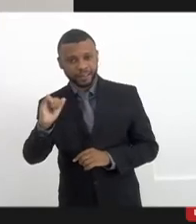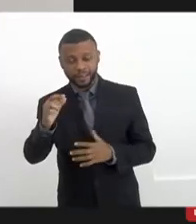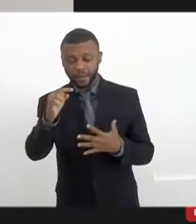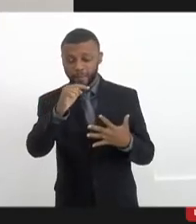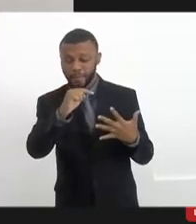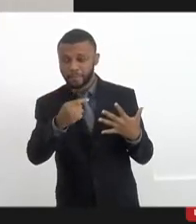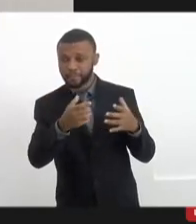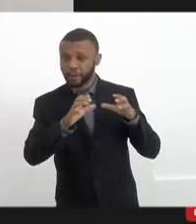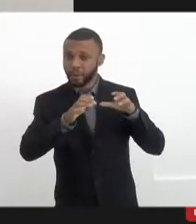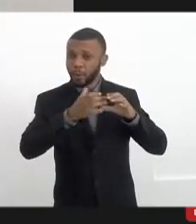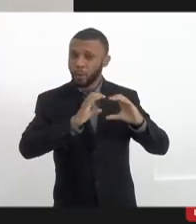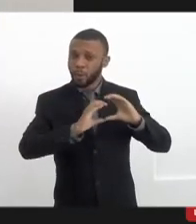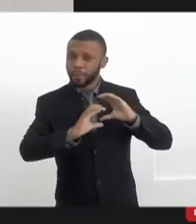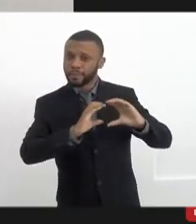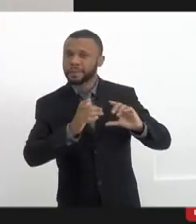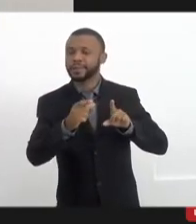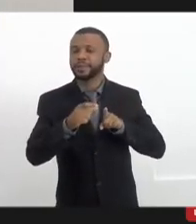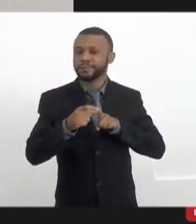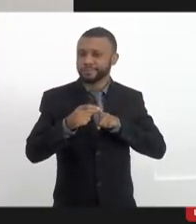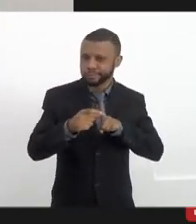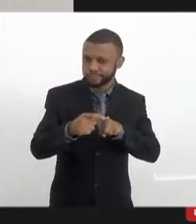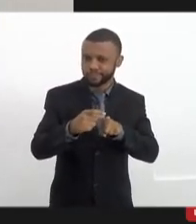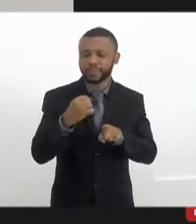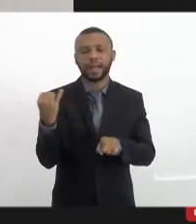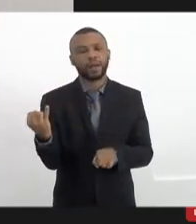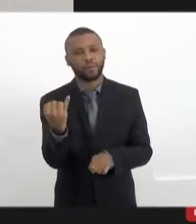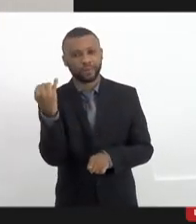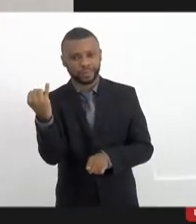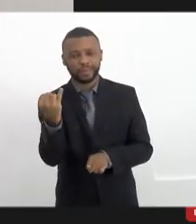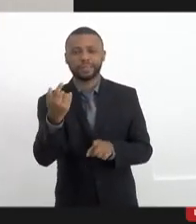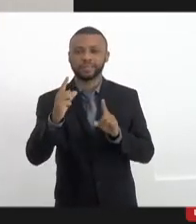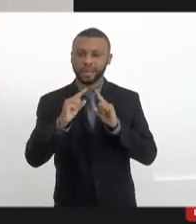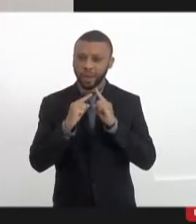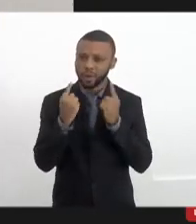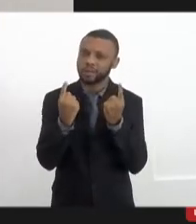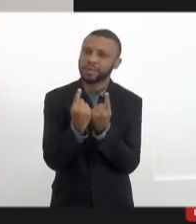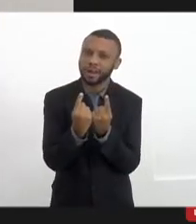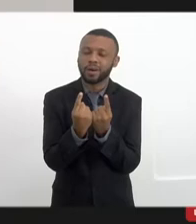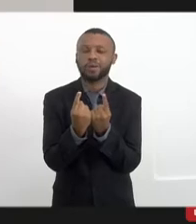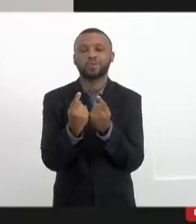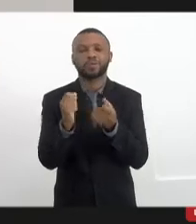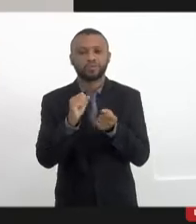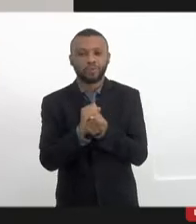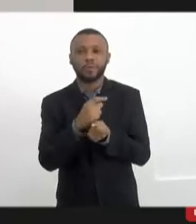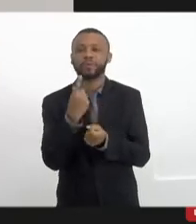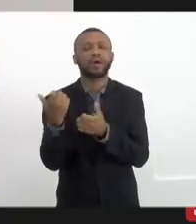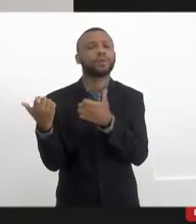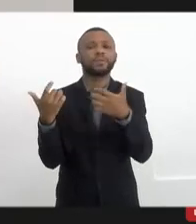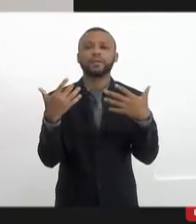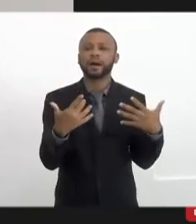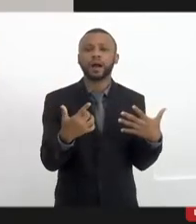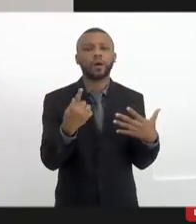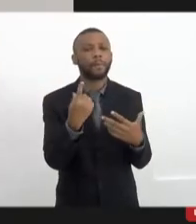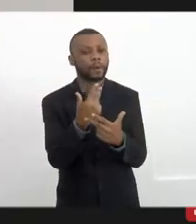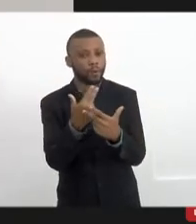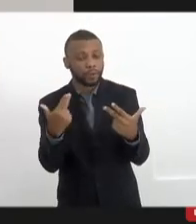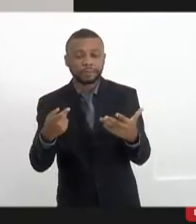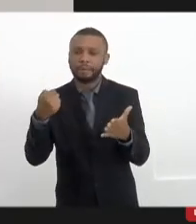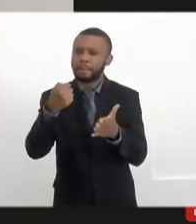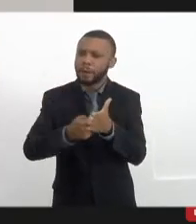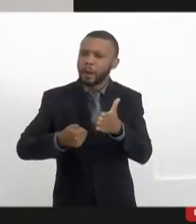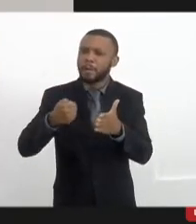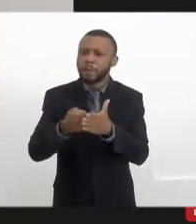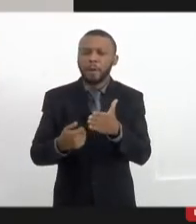a gente aí por essa importante reunião aqui para a gente falar de uma coisa que a gente vem lutando há muito